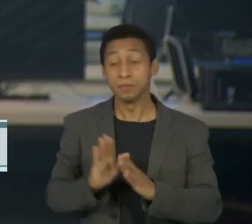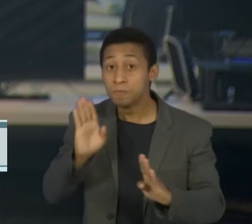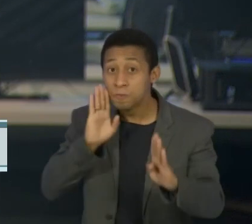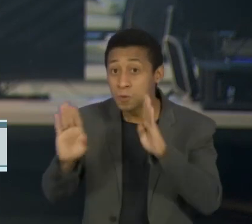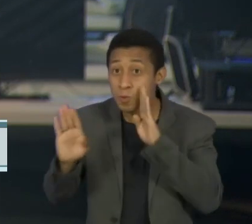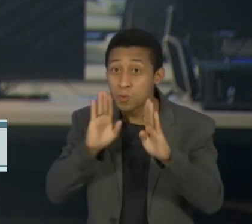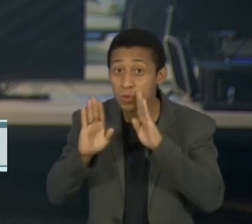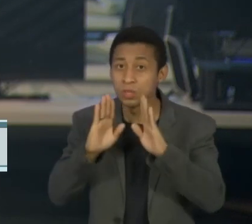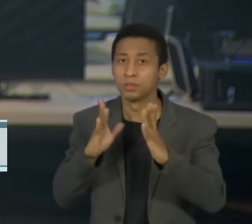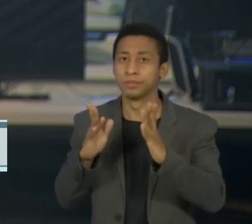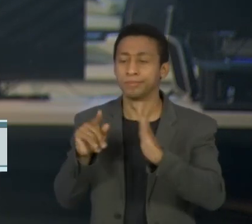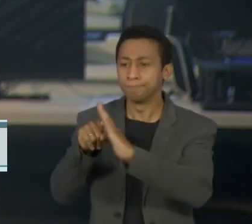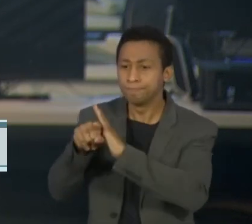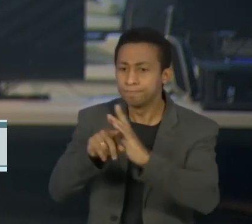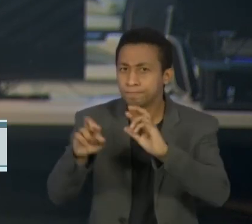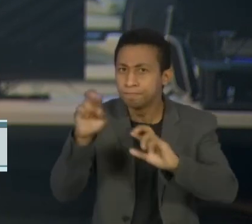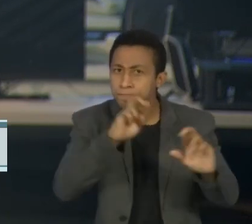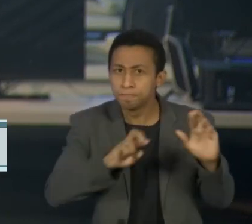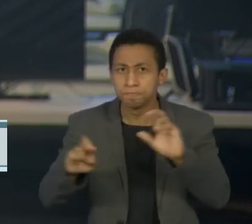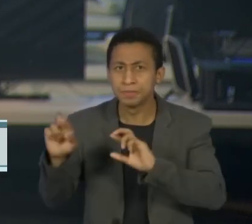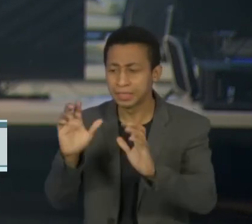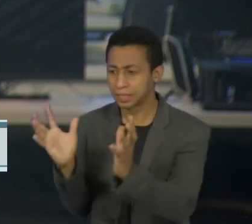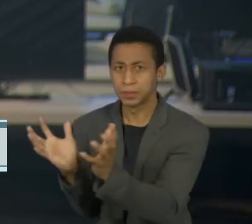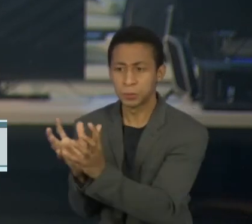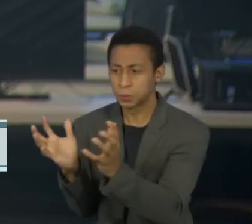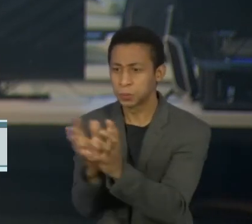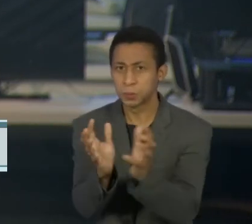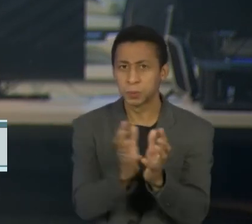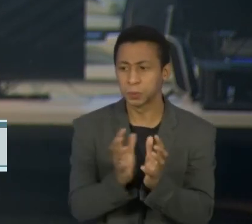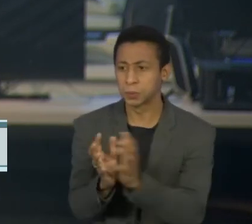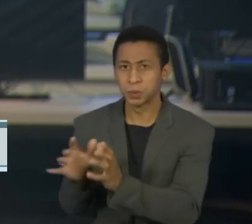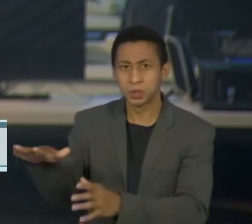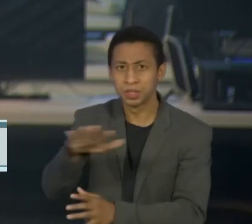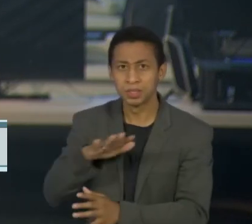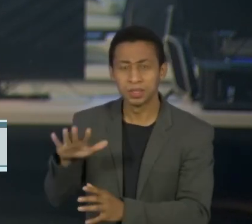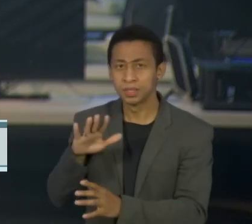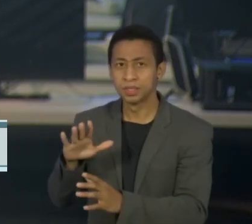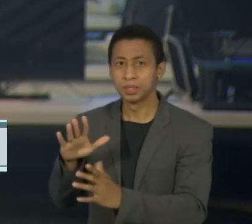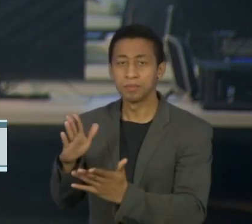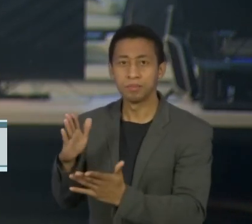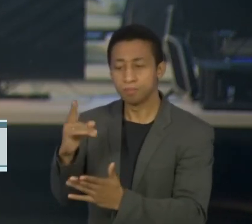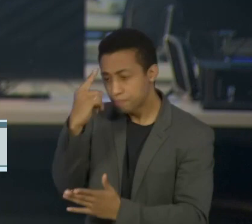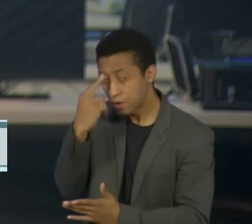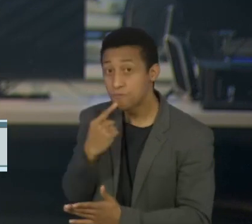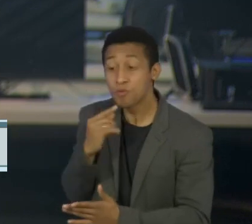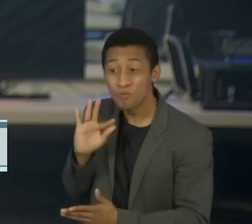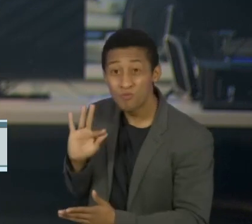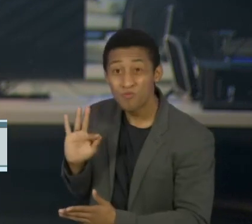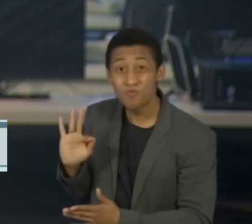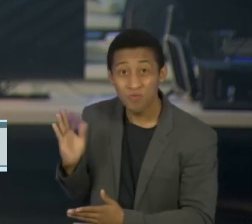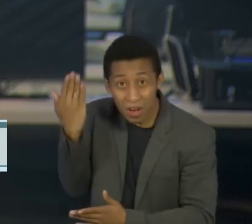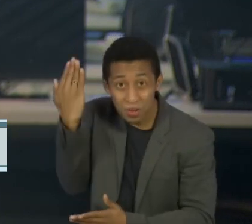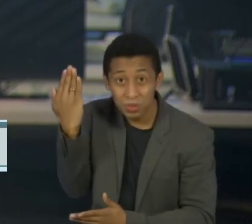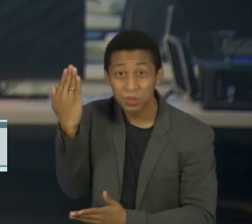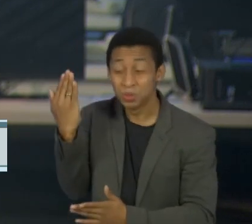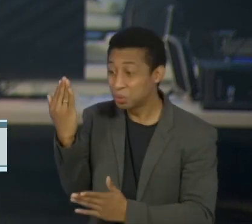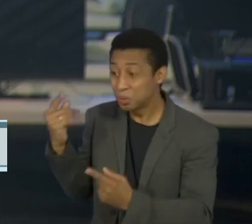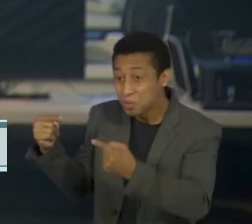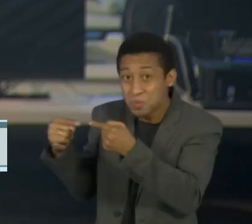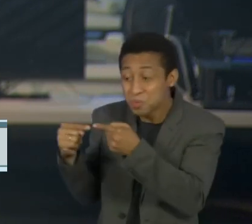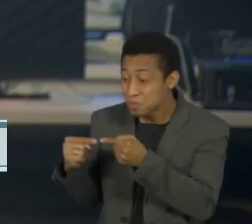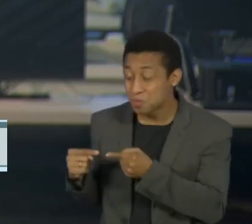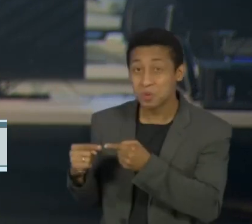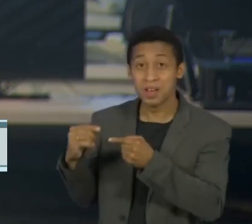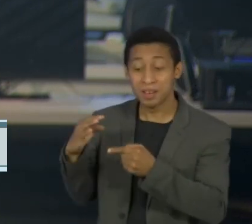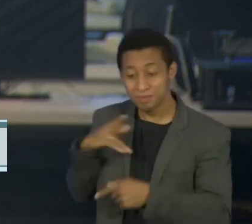derrubou uma rede com dezenas de contas e perfis falsos ligados a integrantes do gabinete do presidente Bolsonaro, seus